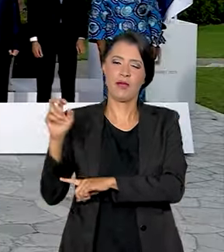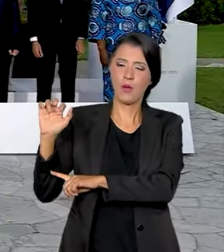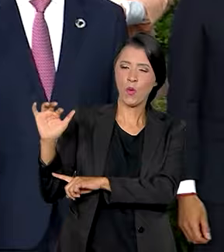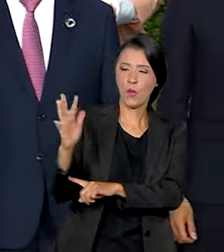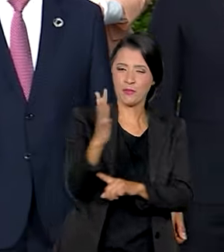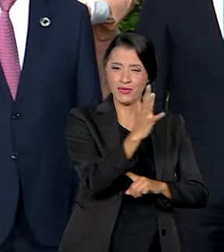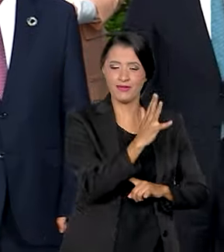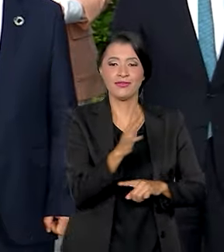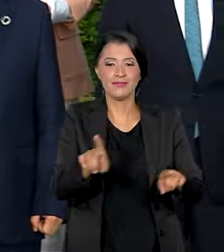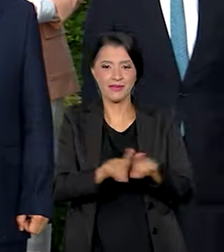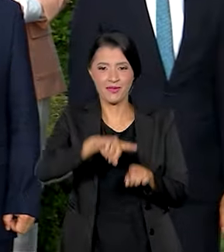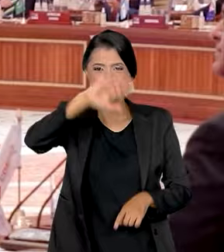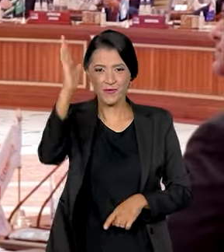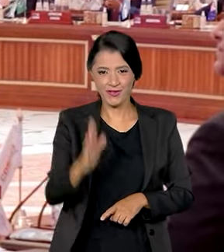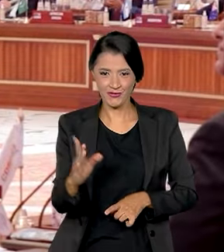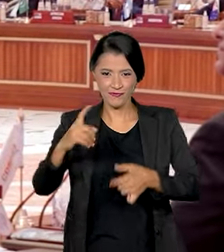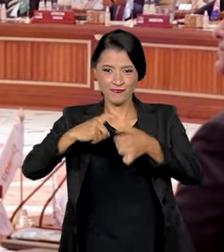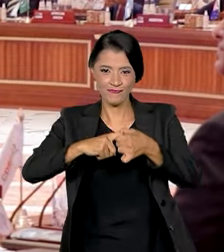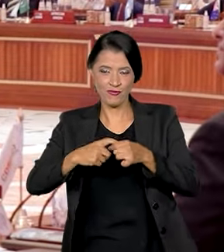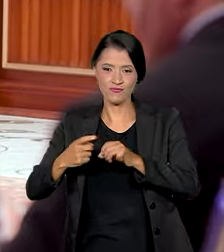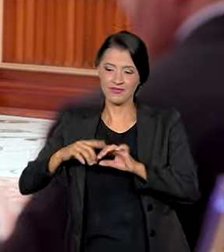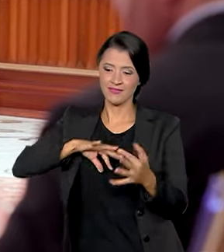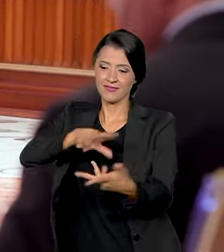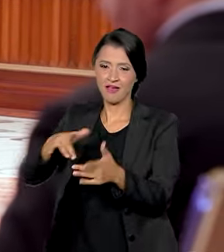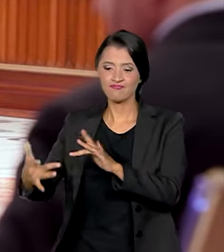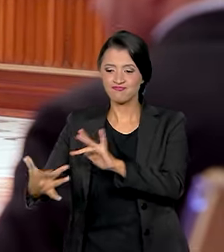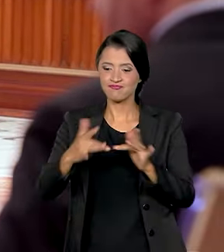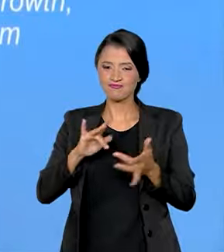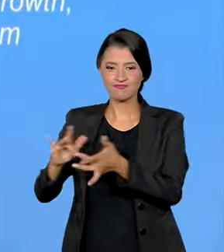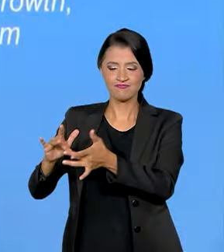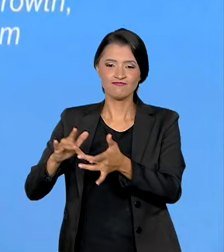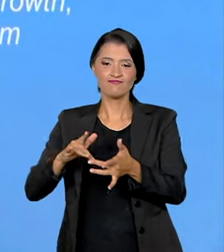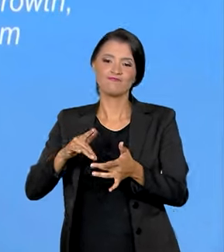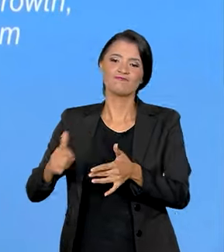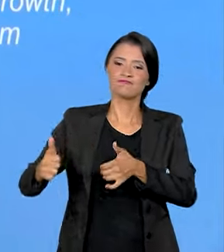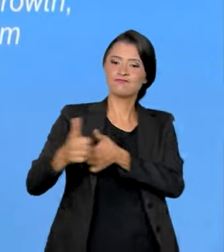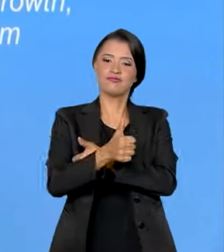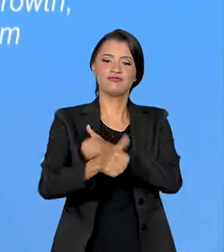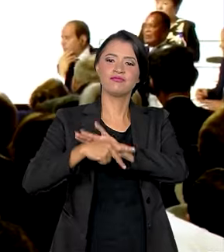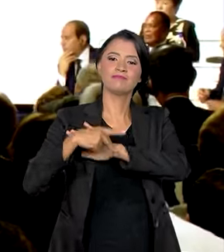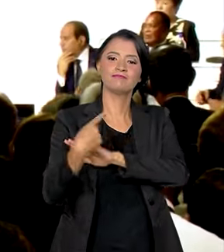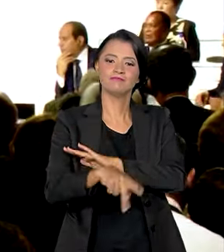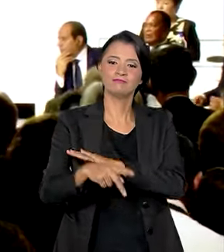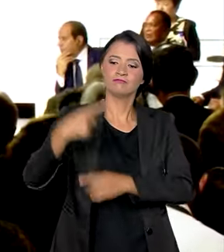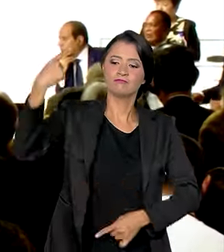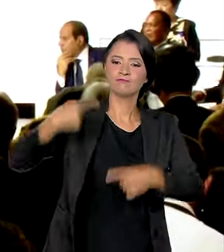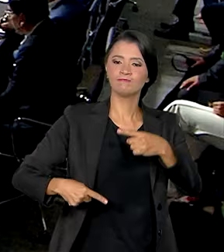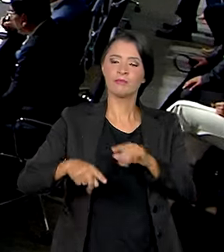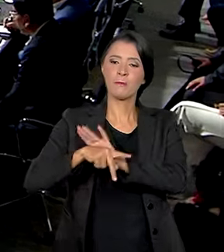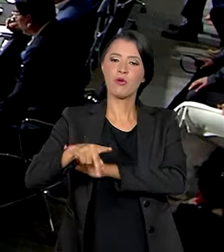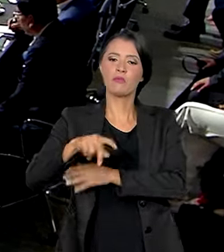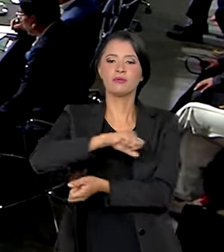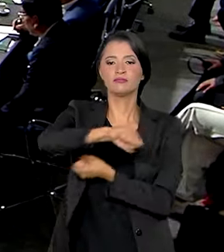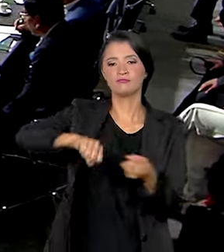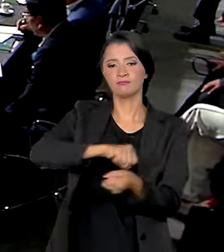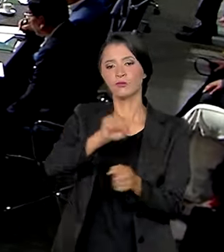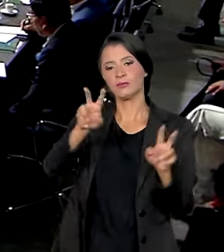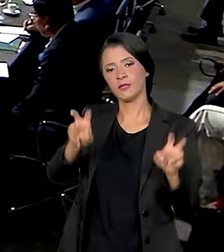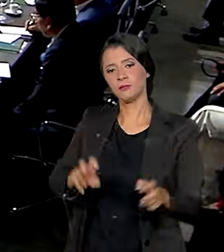ambiente. E do Brasil, de volta ao cenário internacional, como protagonista na discussão da